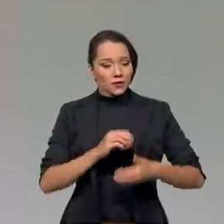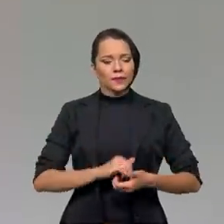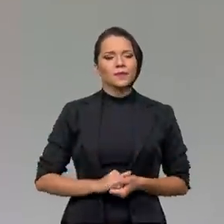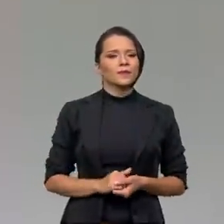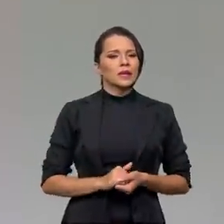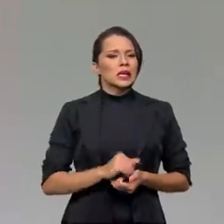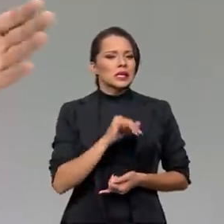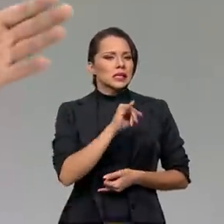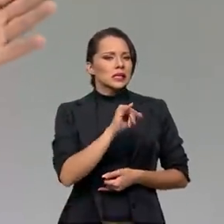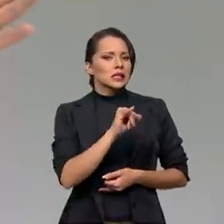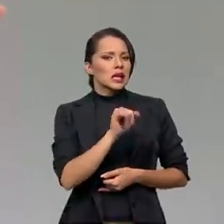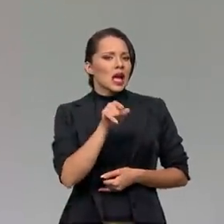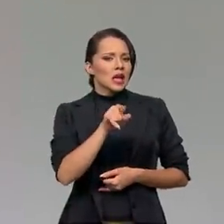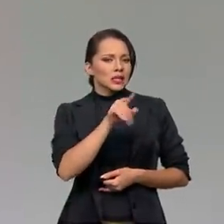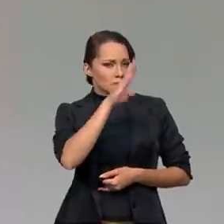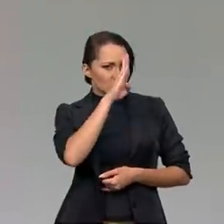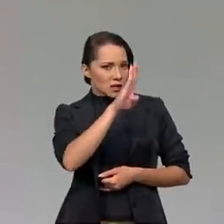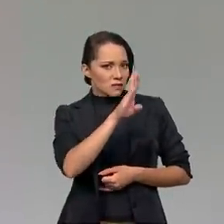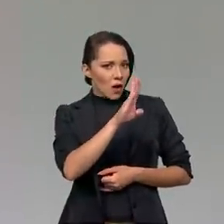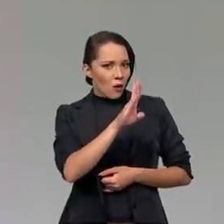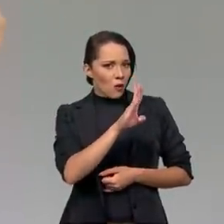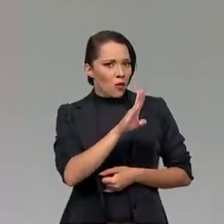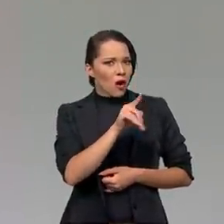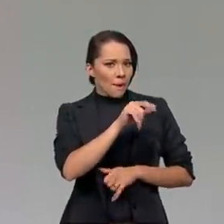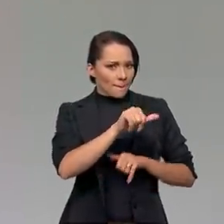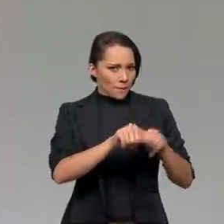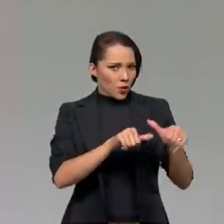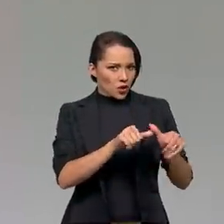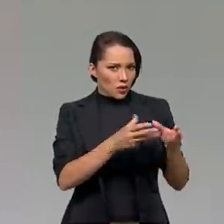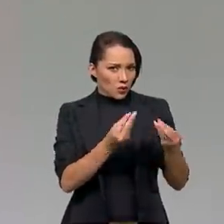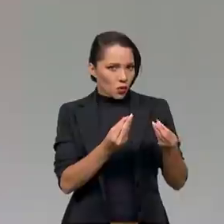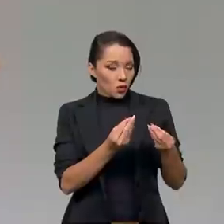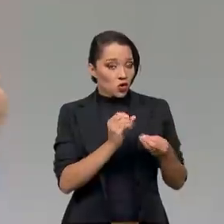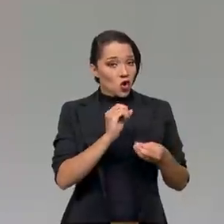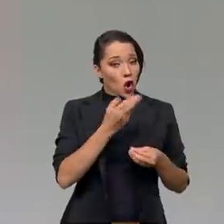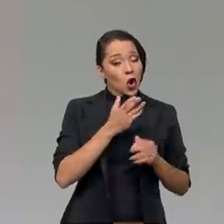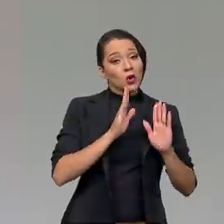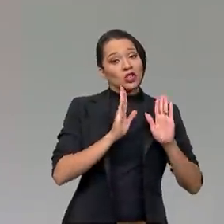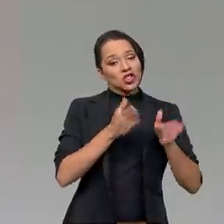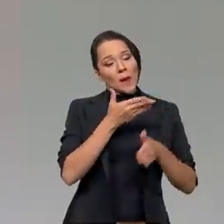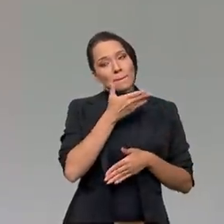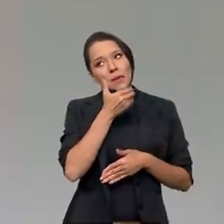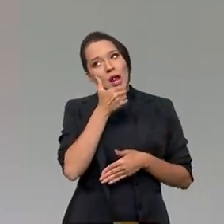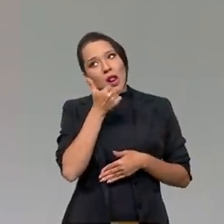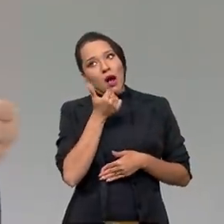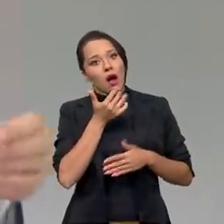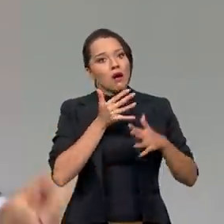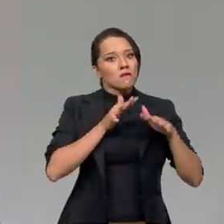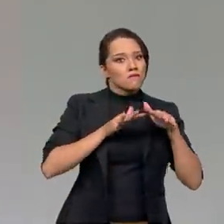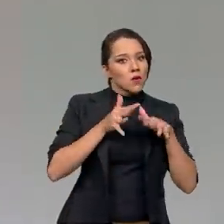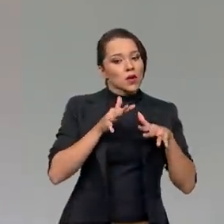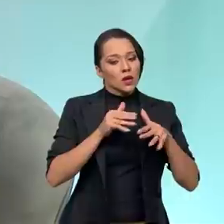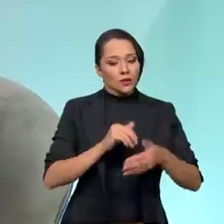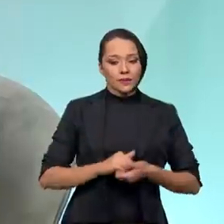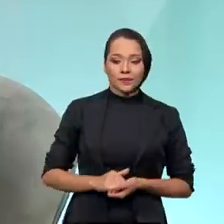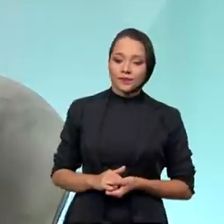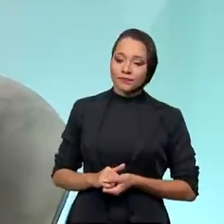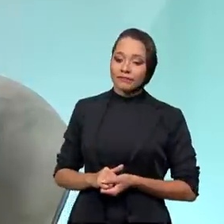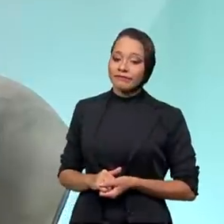Caso prevaleça essa alternativa, muda muito ou já melhora essa questão?